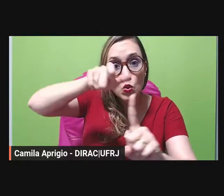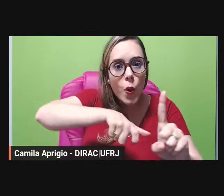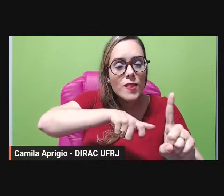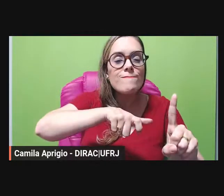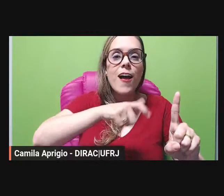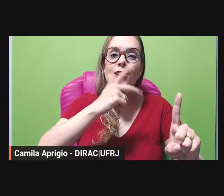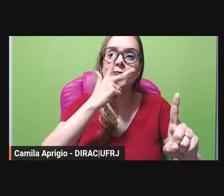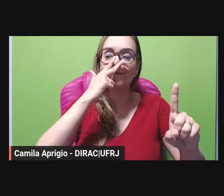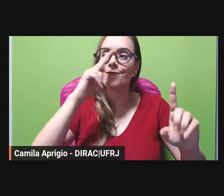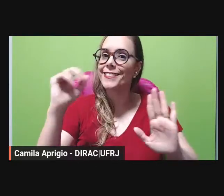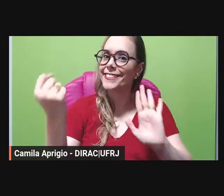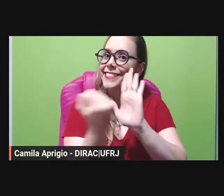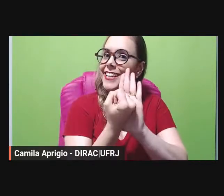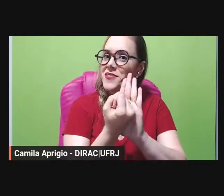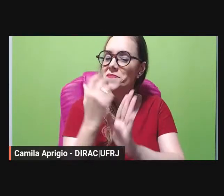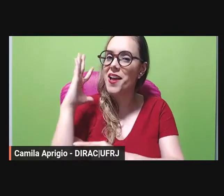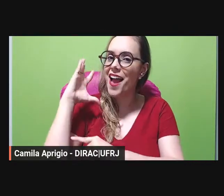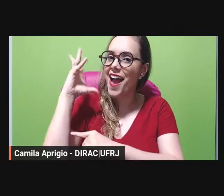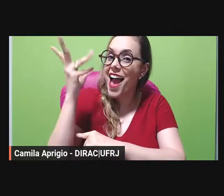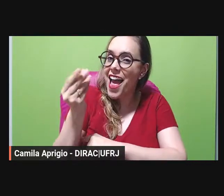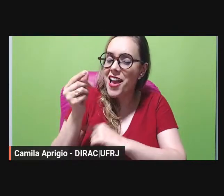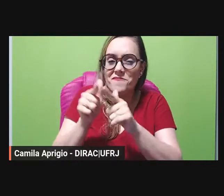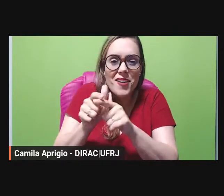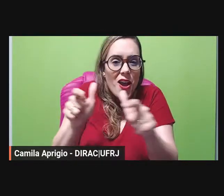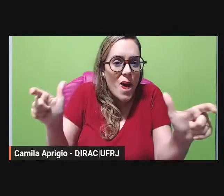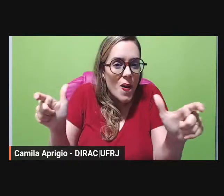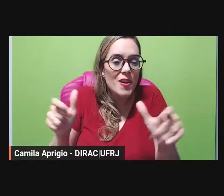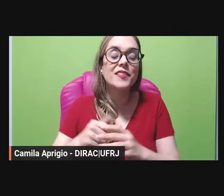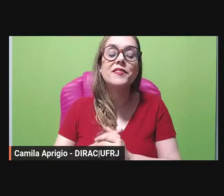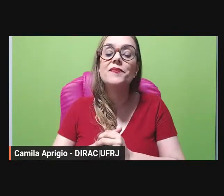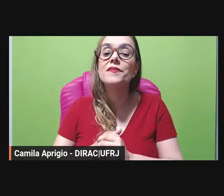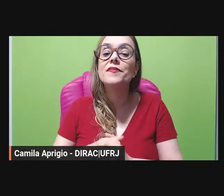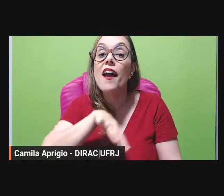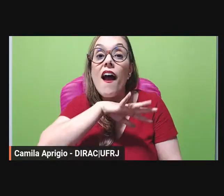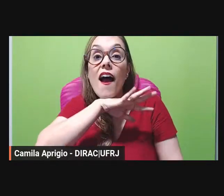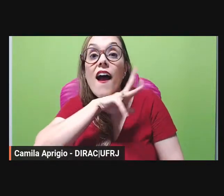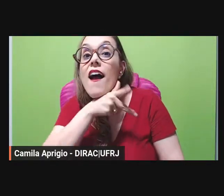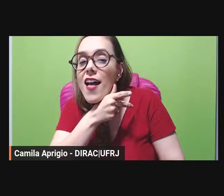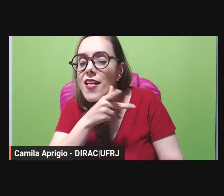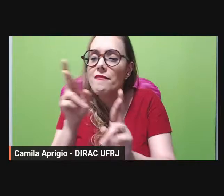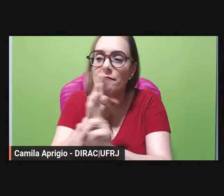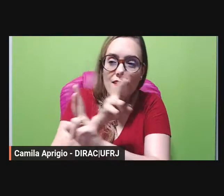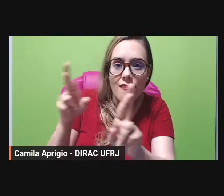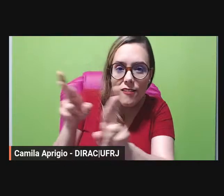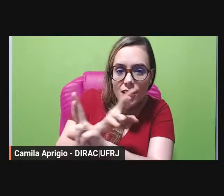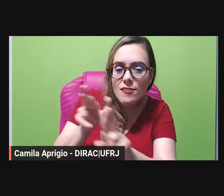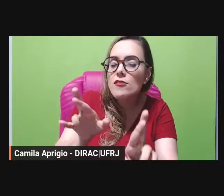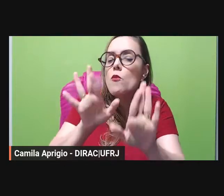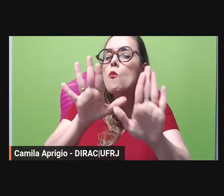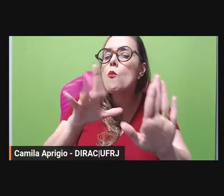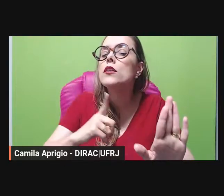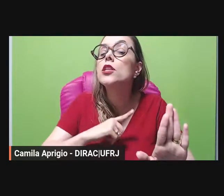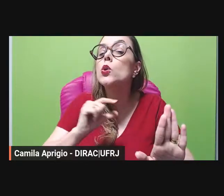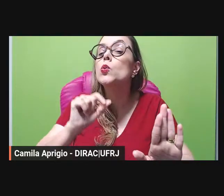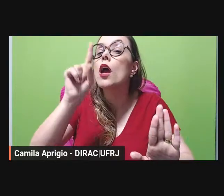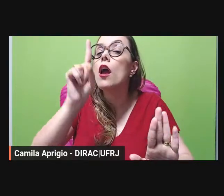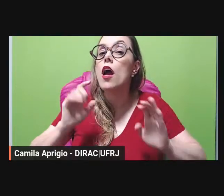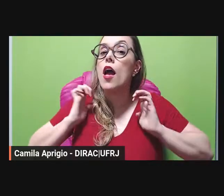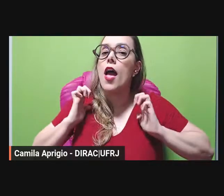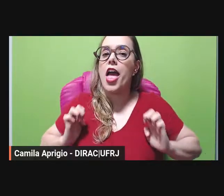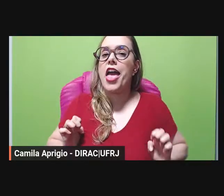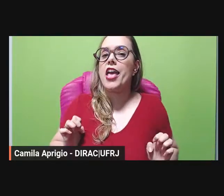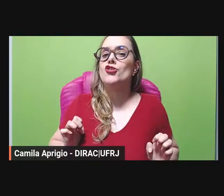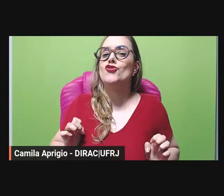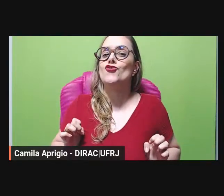são em geral animais e normalmente se depreende dela um princípio geral ético que a professora